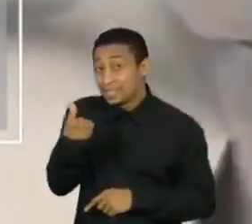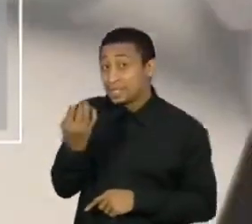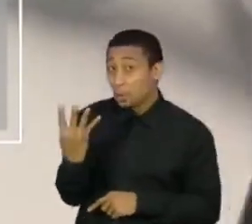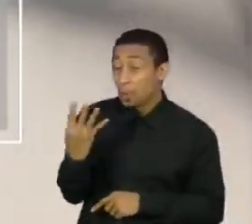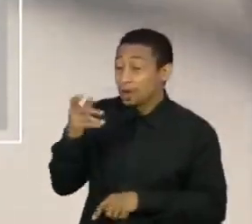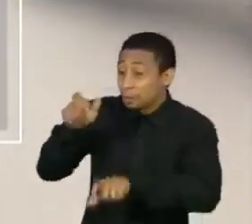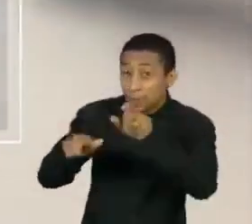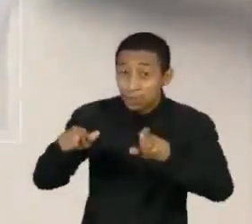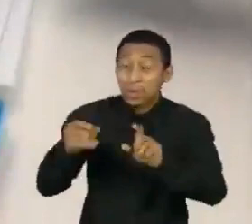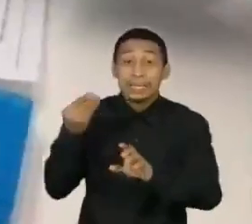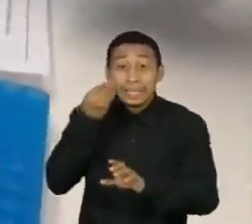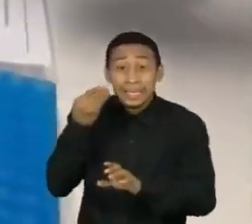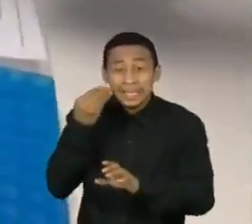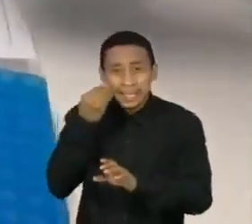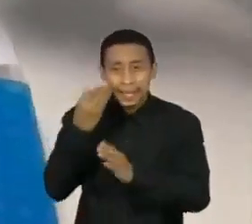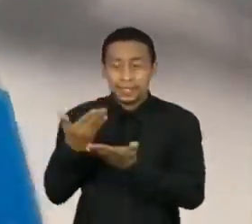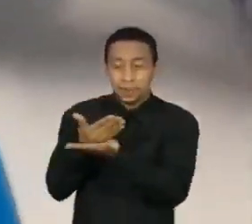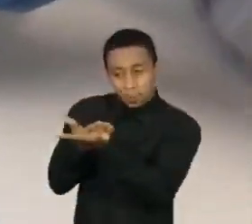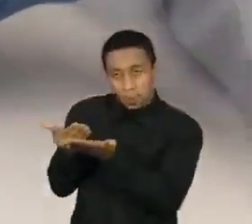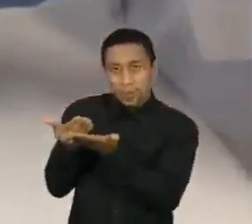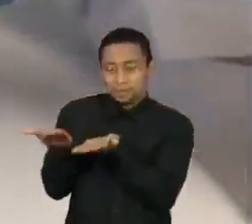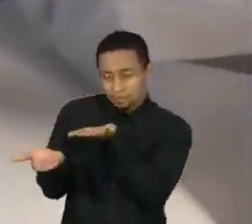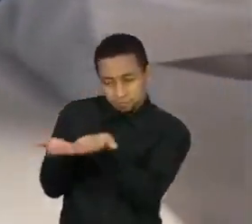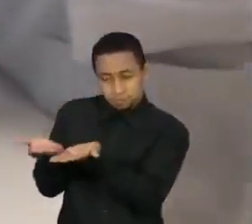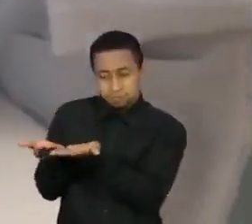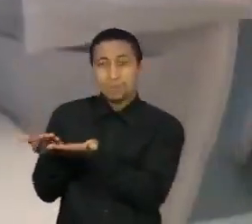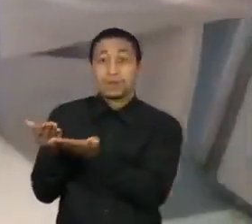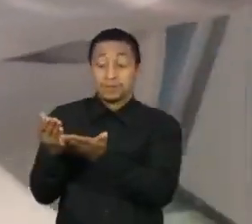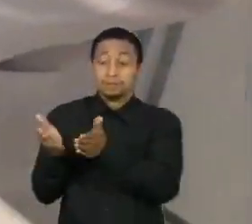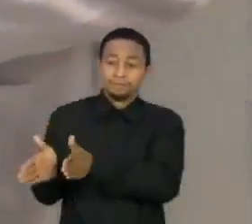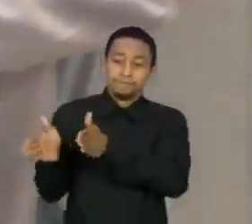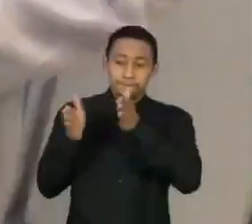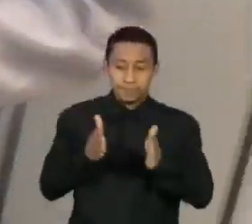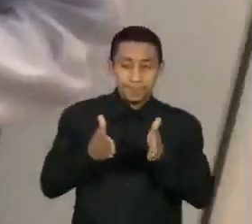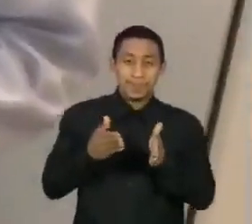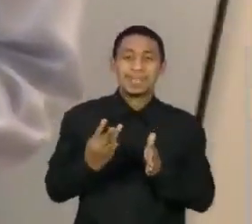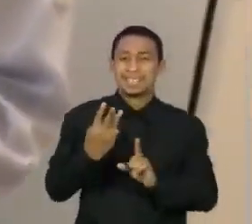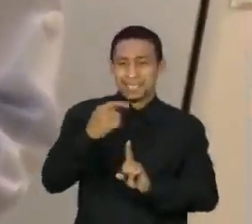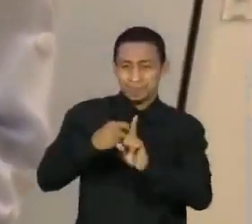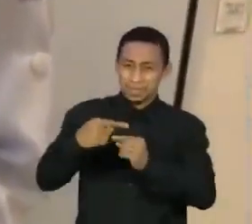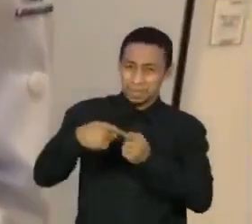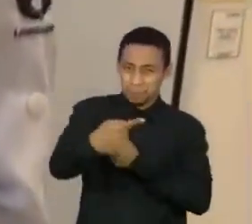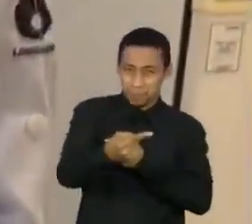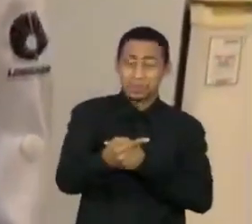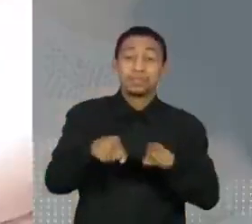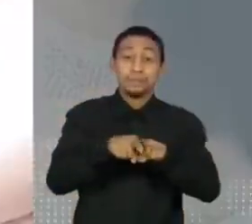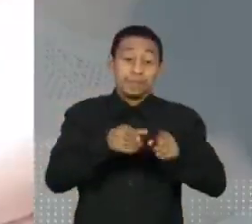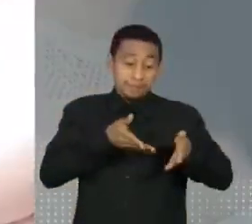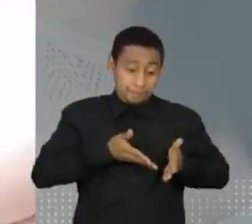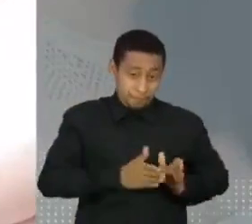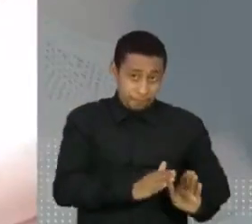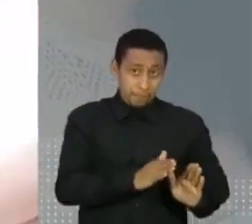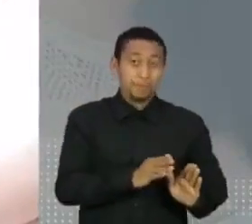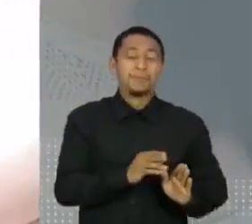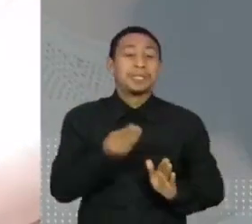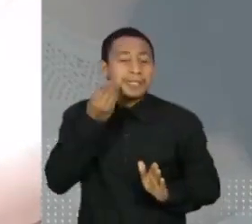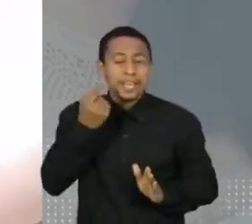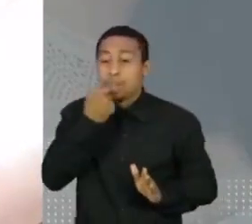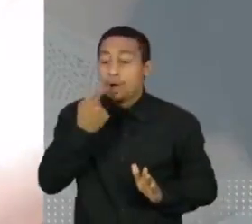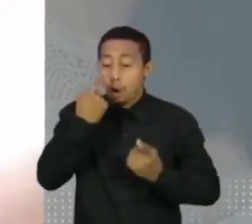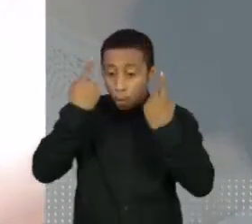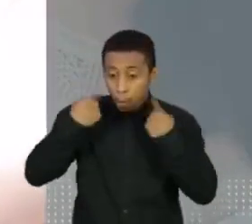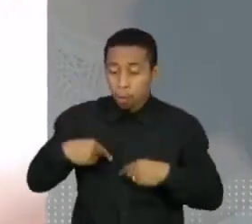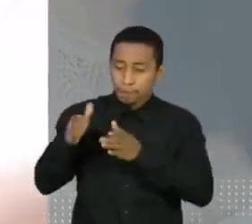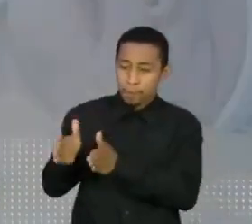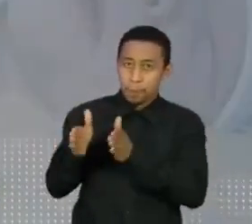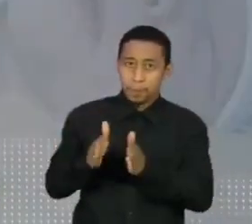testadas em três momentos, no início do pré-natal, no terceiro trimestre da gravidez e no parto. A Sibeli deu à